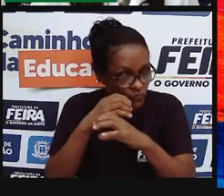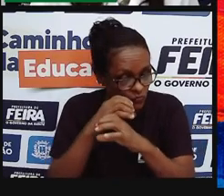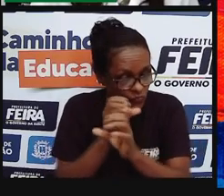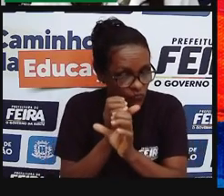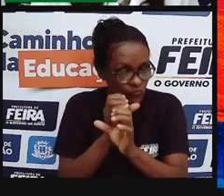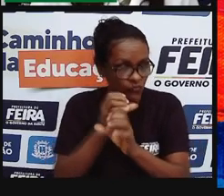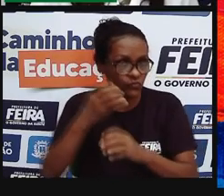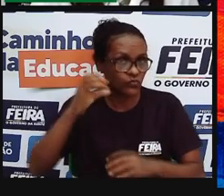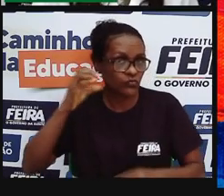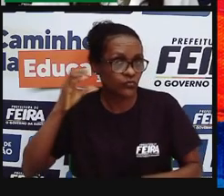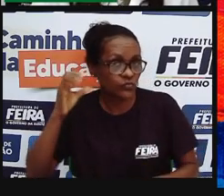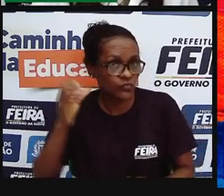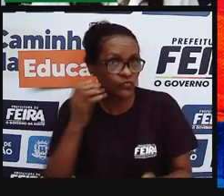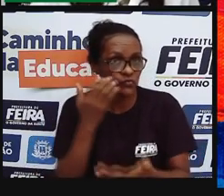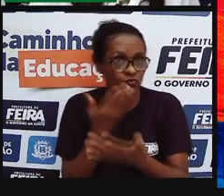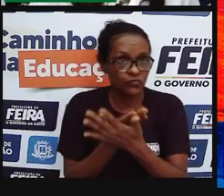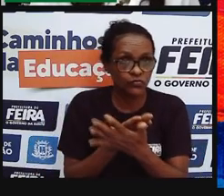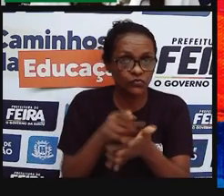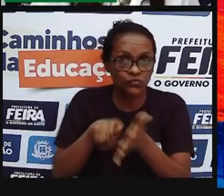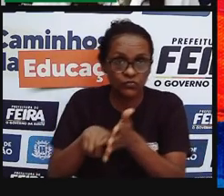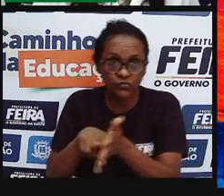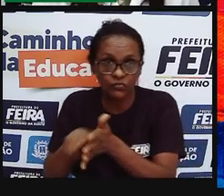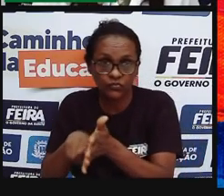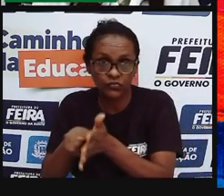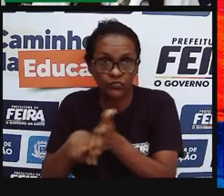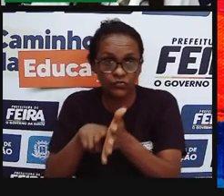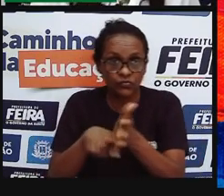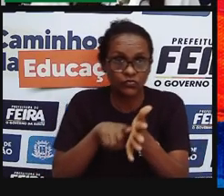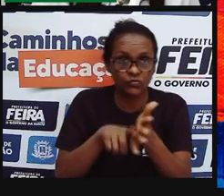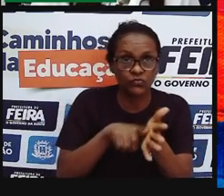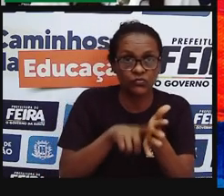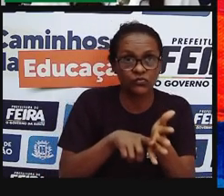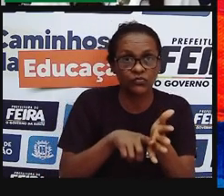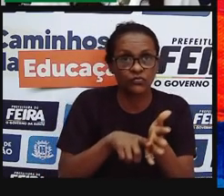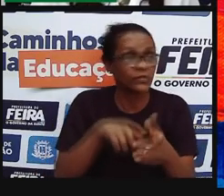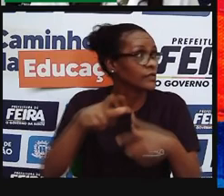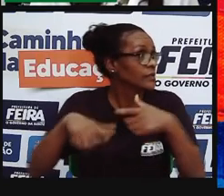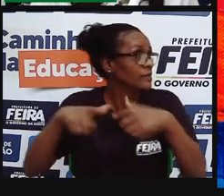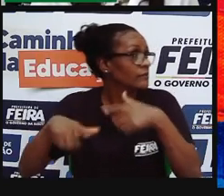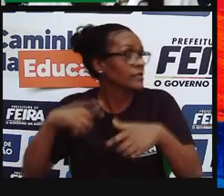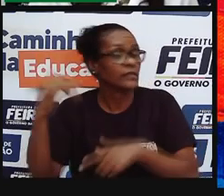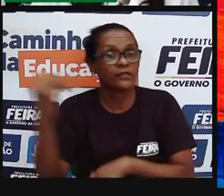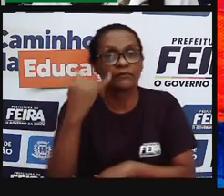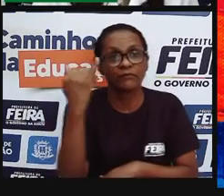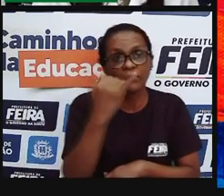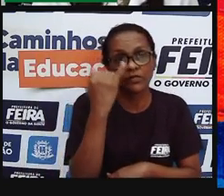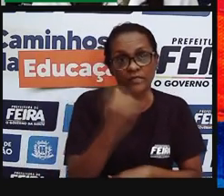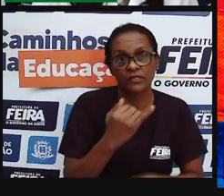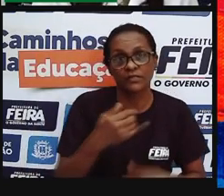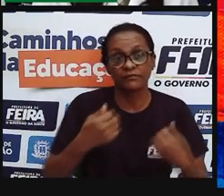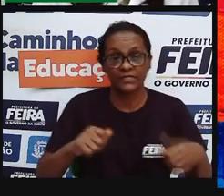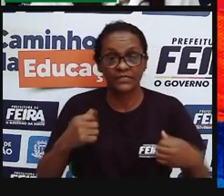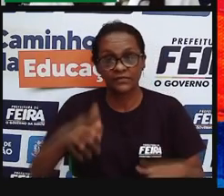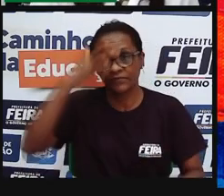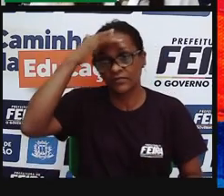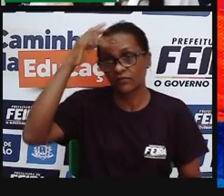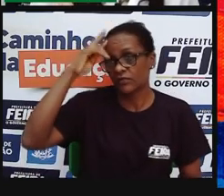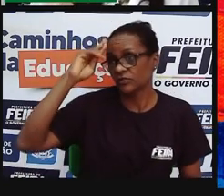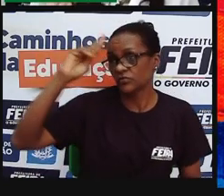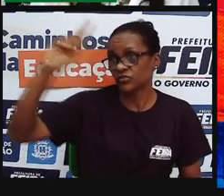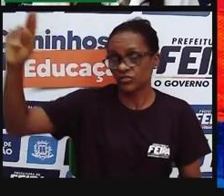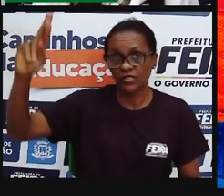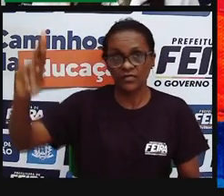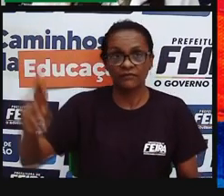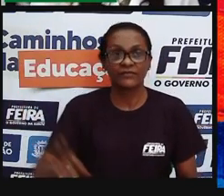temos muitas mulheres na pesquisa, em cargos importantes. O que a gente precisa? A gente precisa de representatividade. A gente